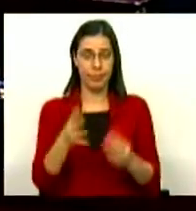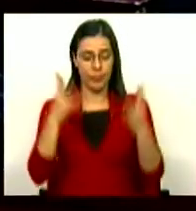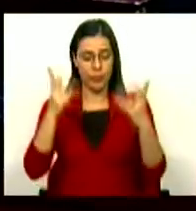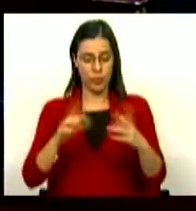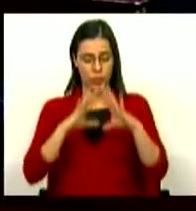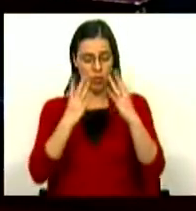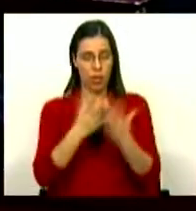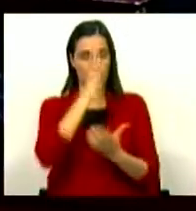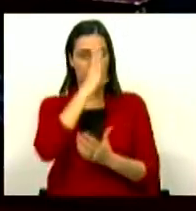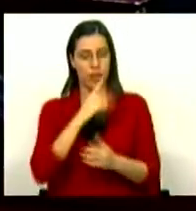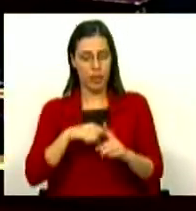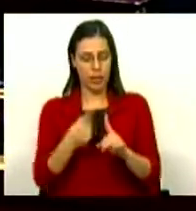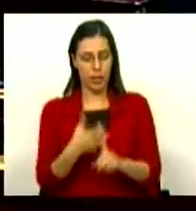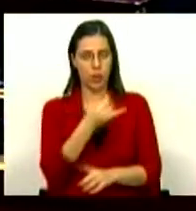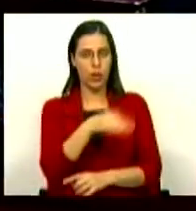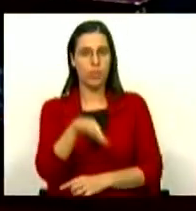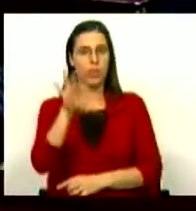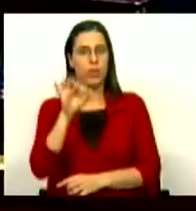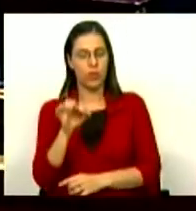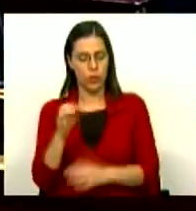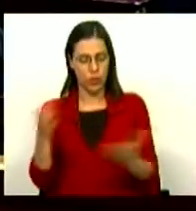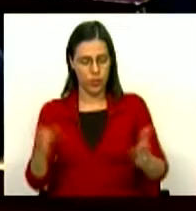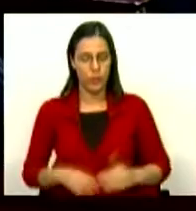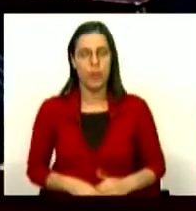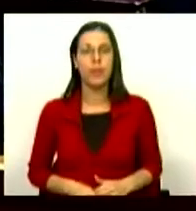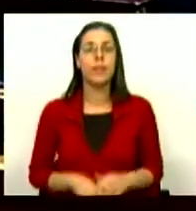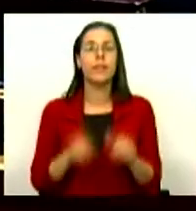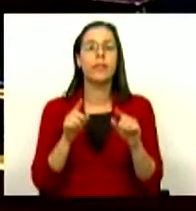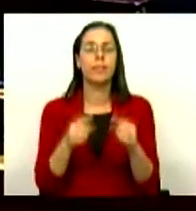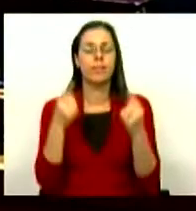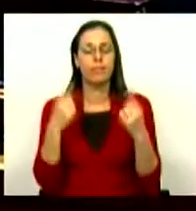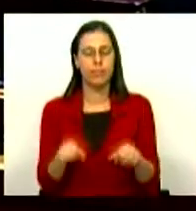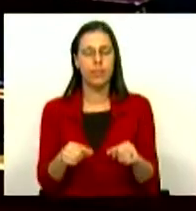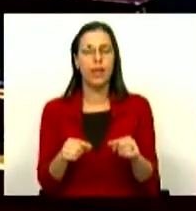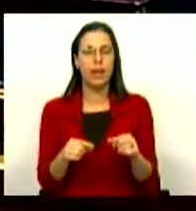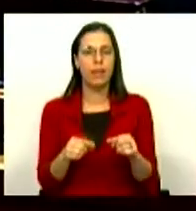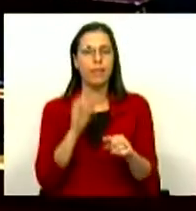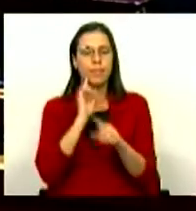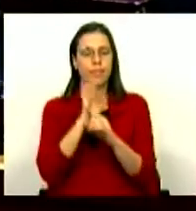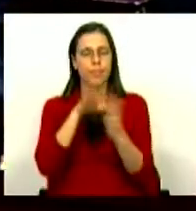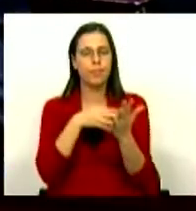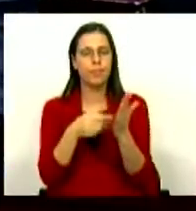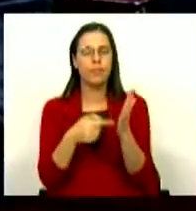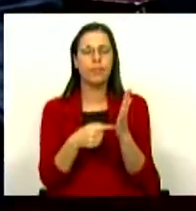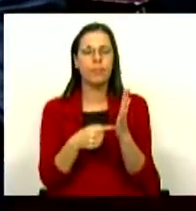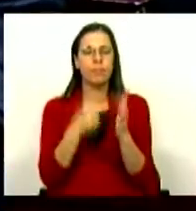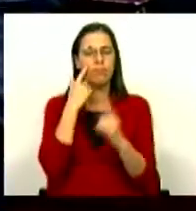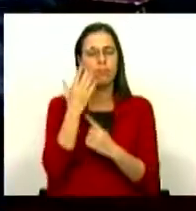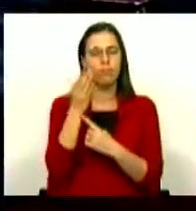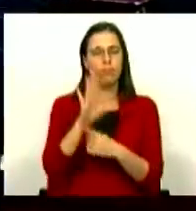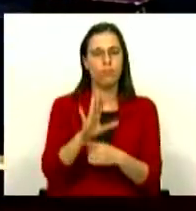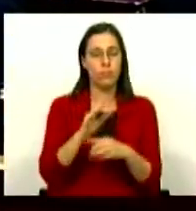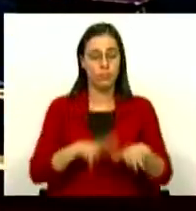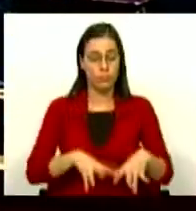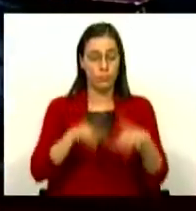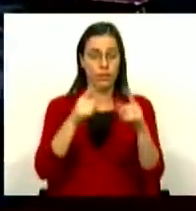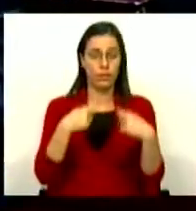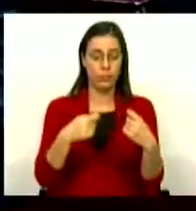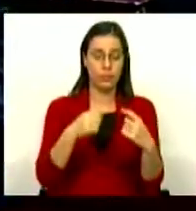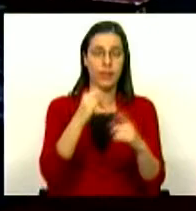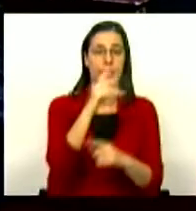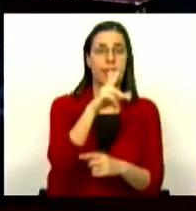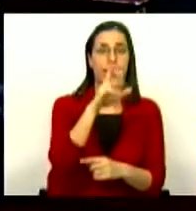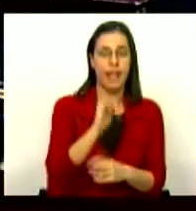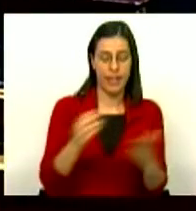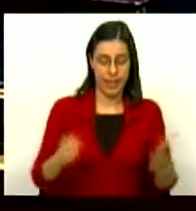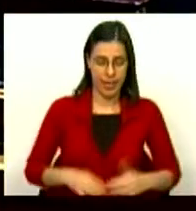do Estado de 2018, a Conta Geral do Estado de 2018 tem um quadro onde demonstra a evolução da despesa fiscal do IRS.